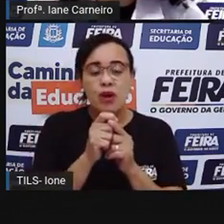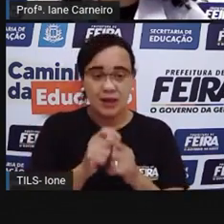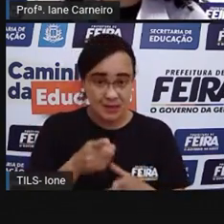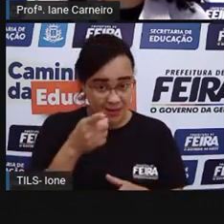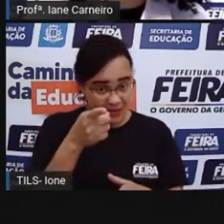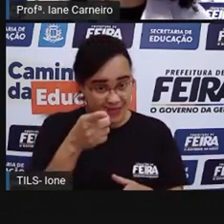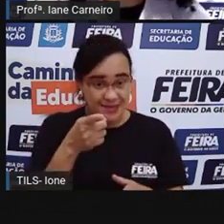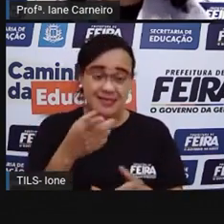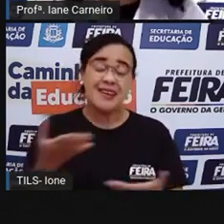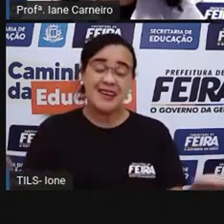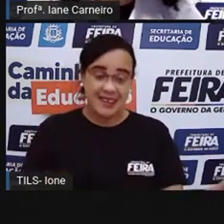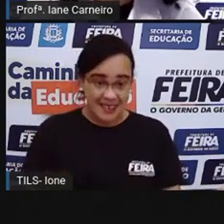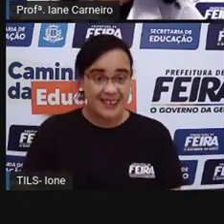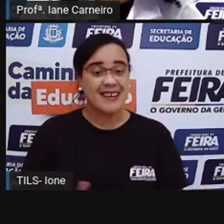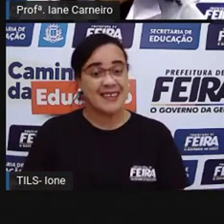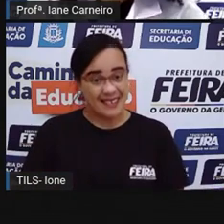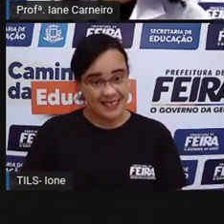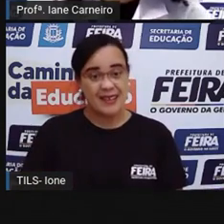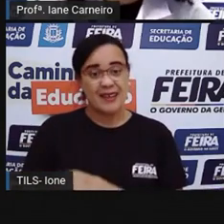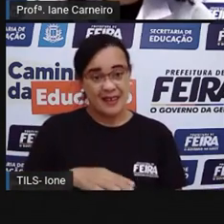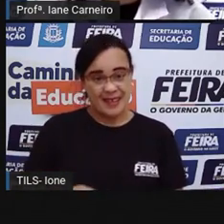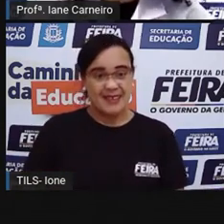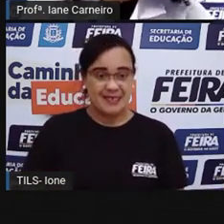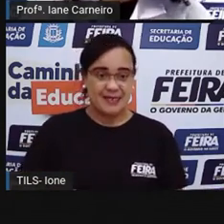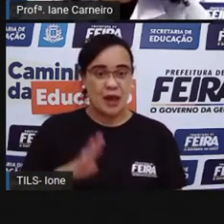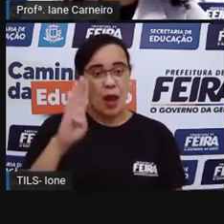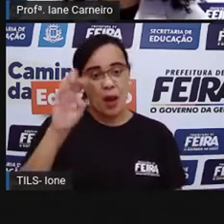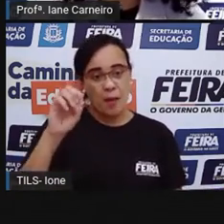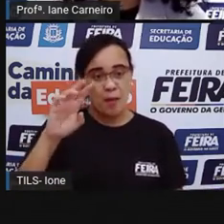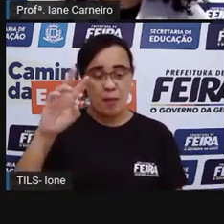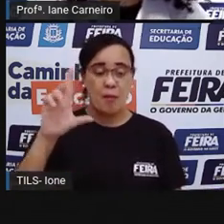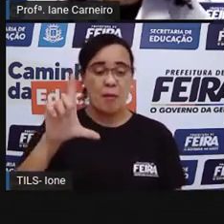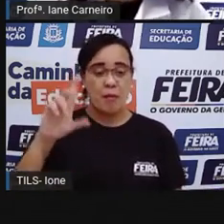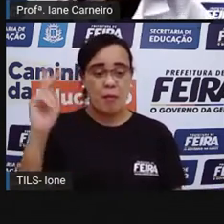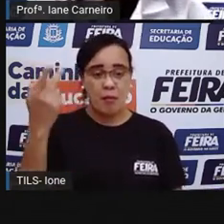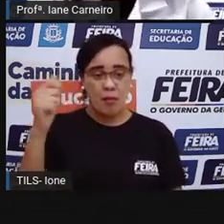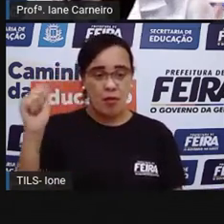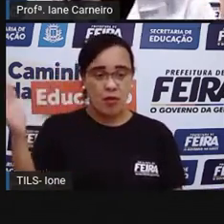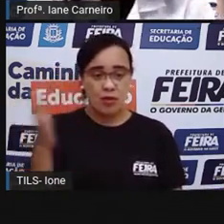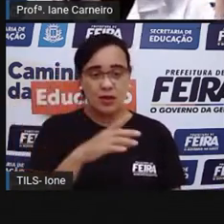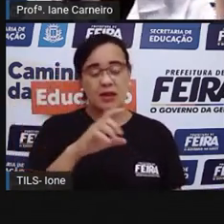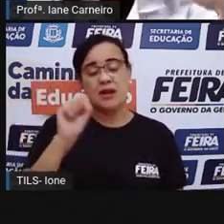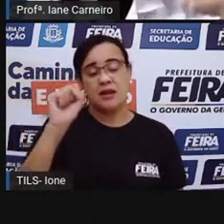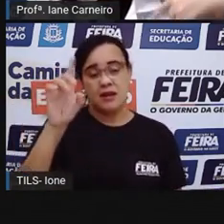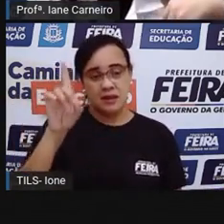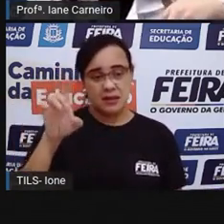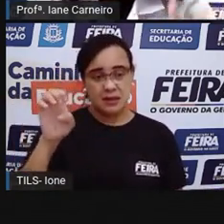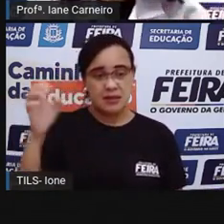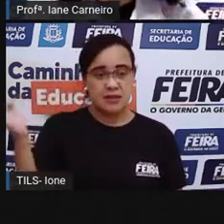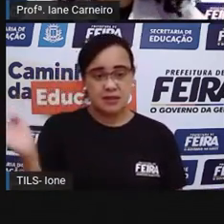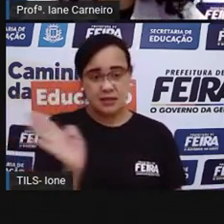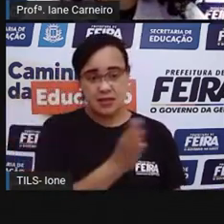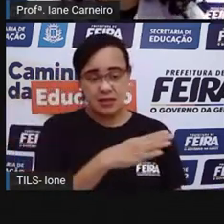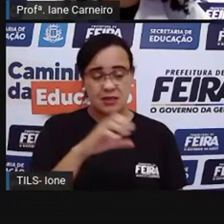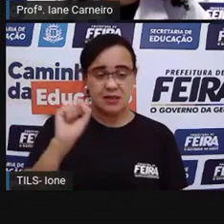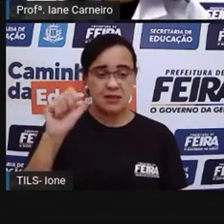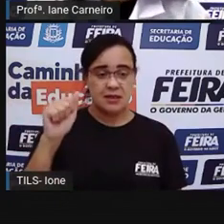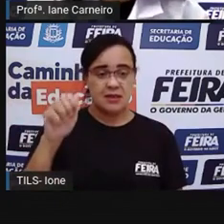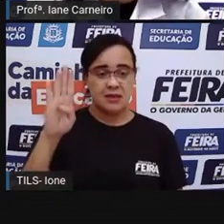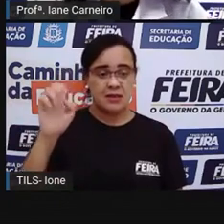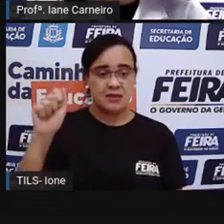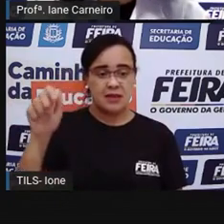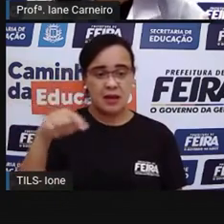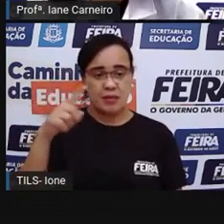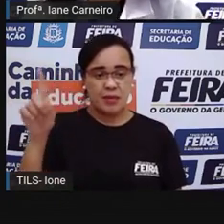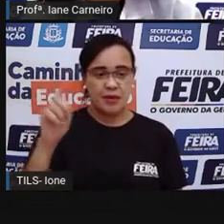uma brincadeira que a gente, desde a nossa infância, né? Desde... é uma brincadeira muito tradicional, porque